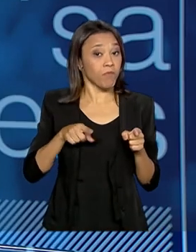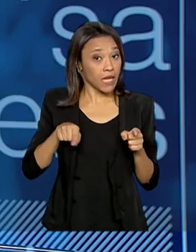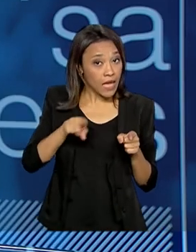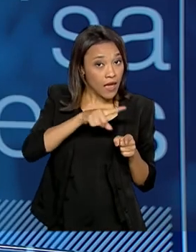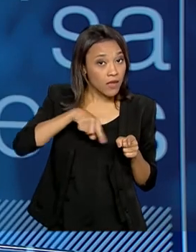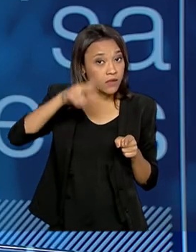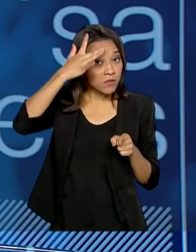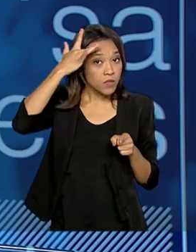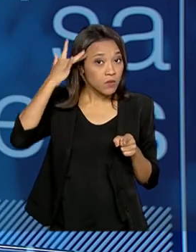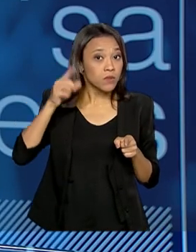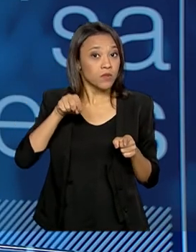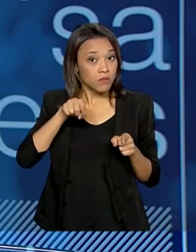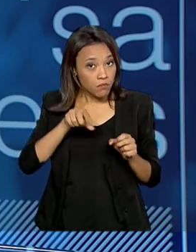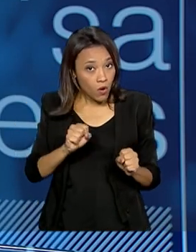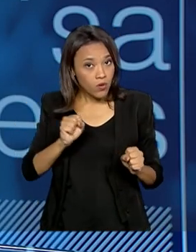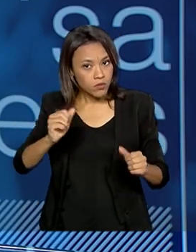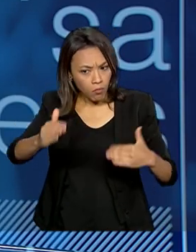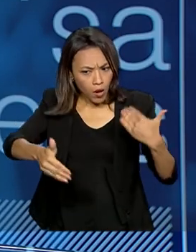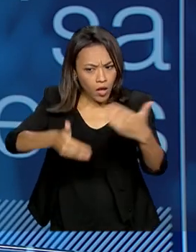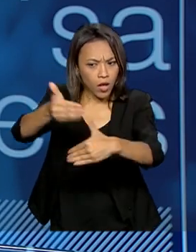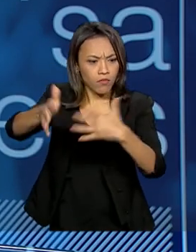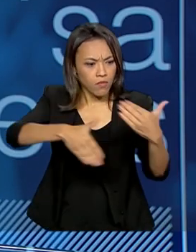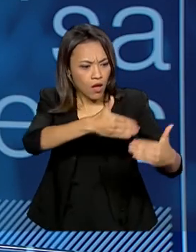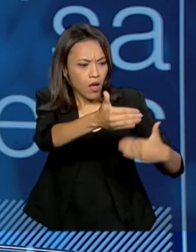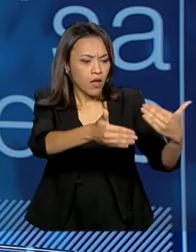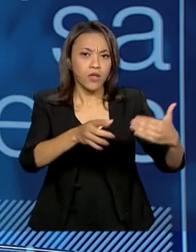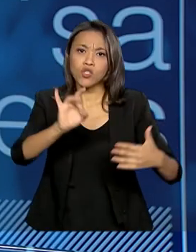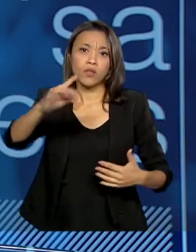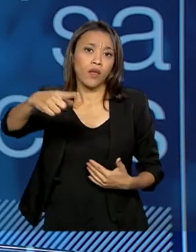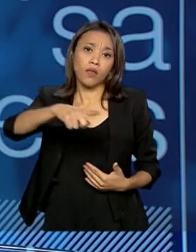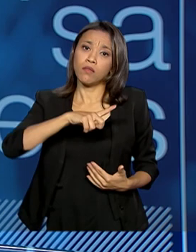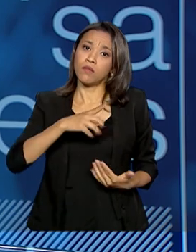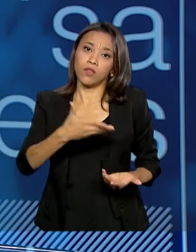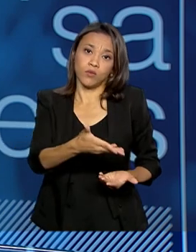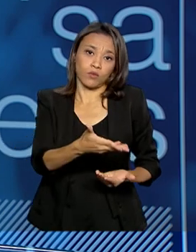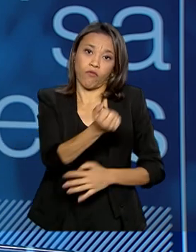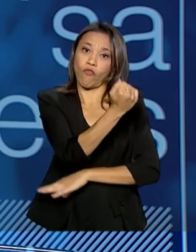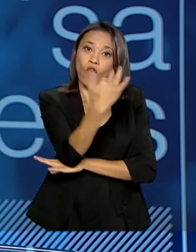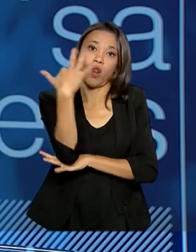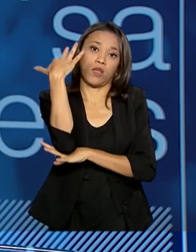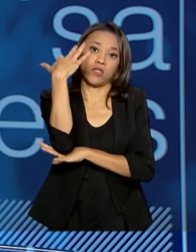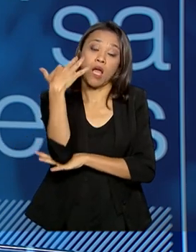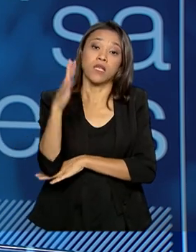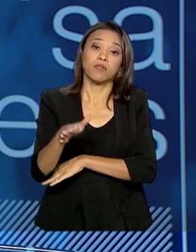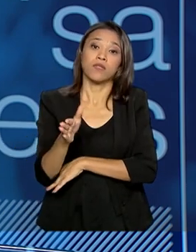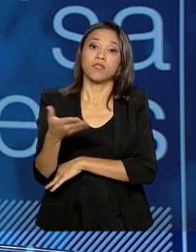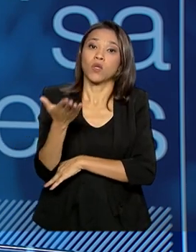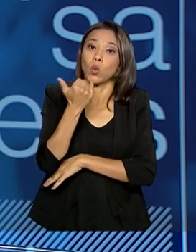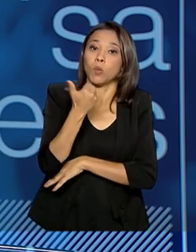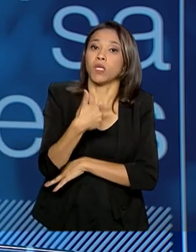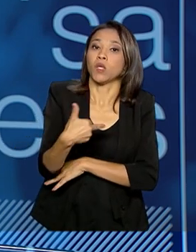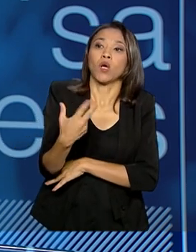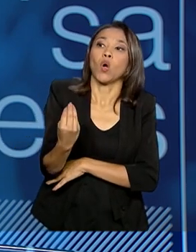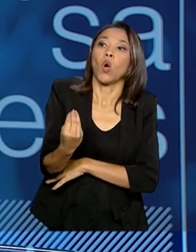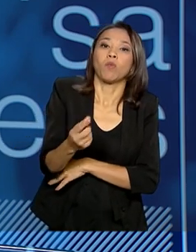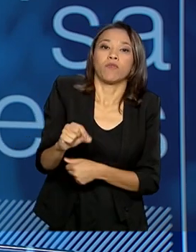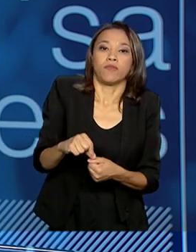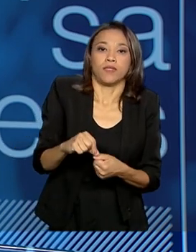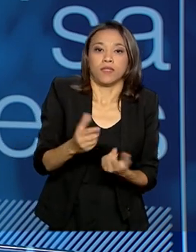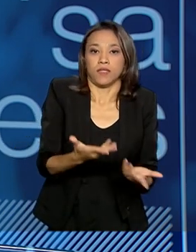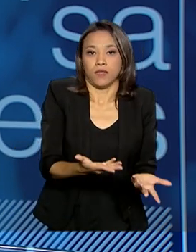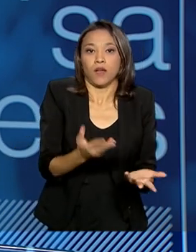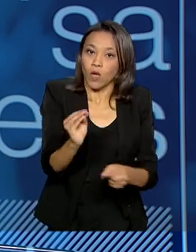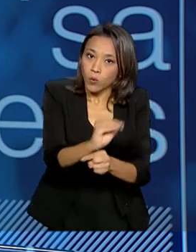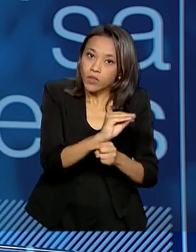possam desenvolver também, porque ela só tem aquilo lá, a floresta. E ela tem que tirar o sustento da floresta. Como que ela faz isso? Ela